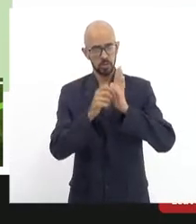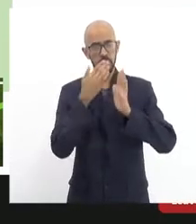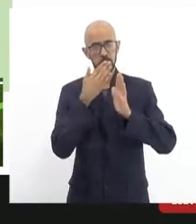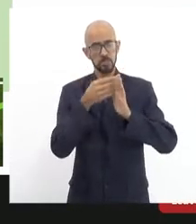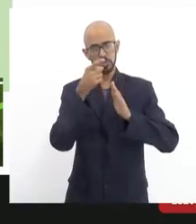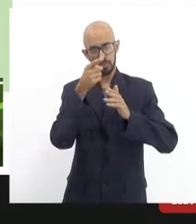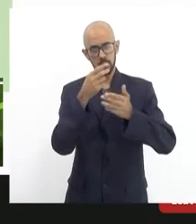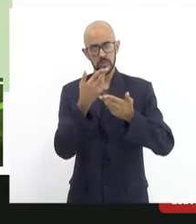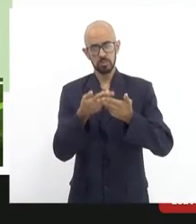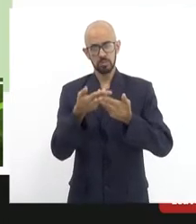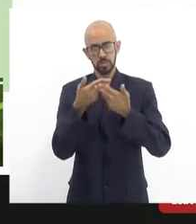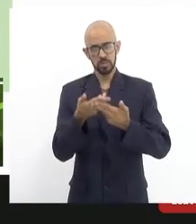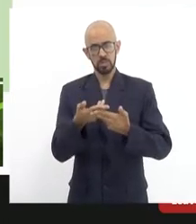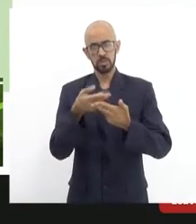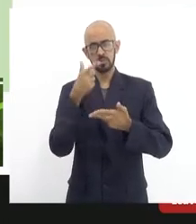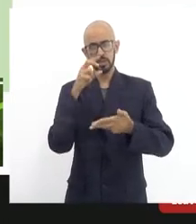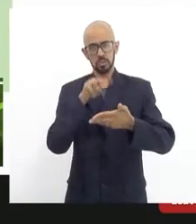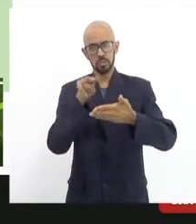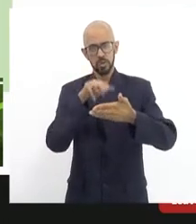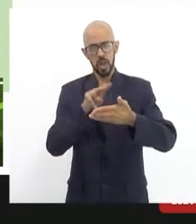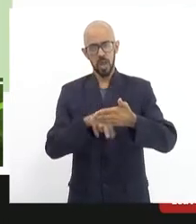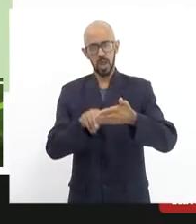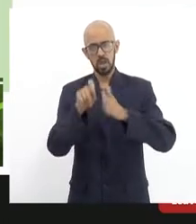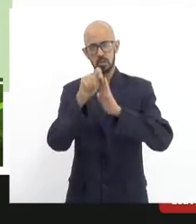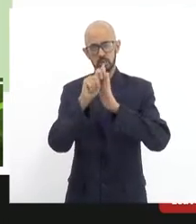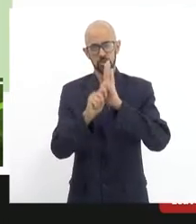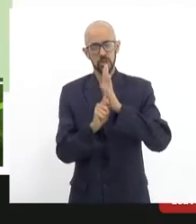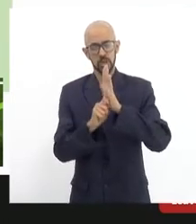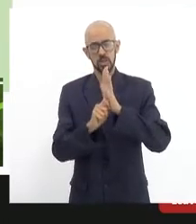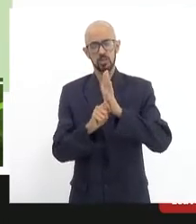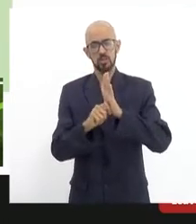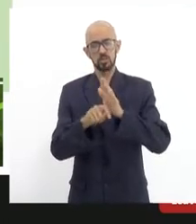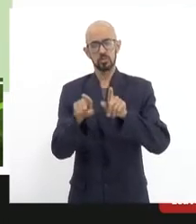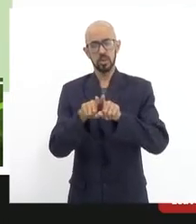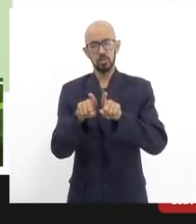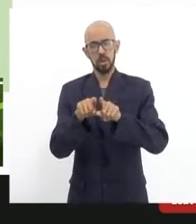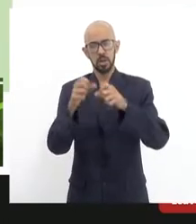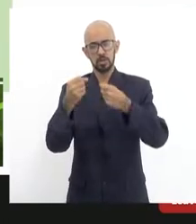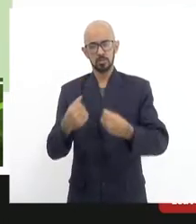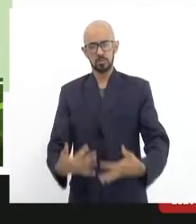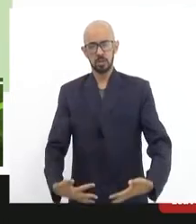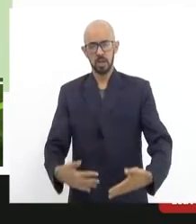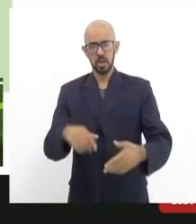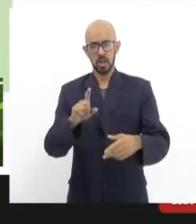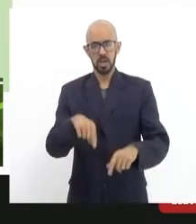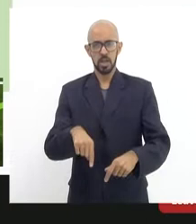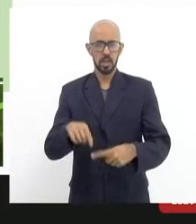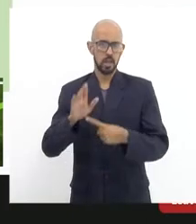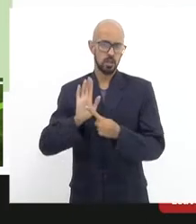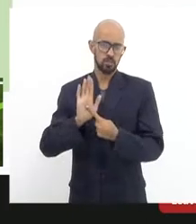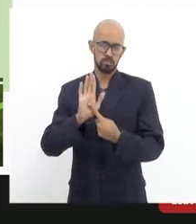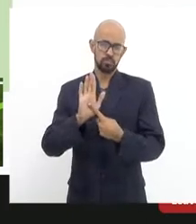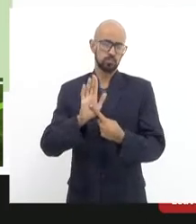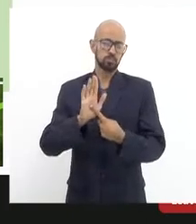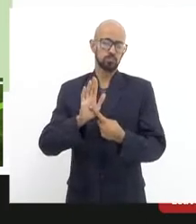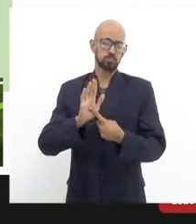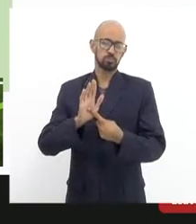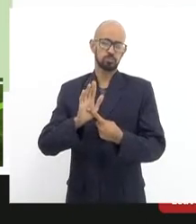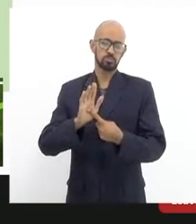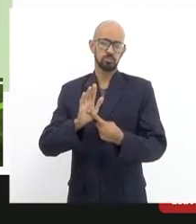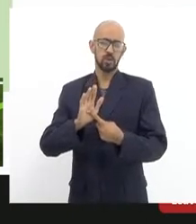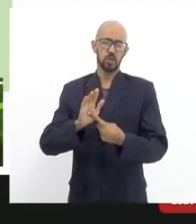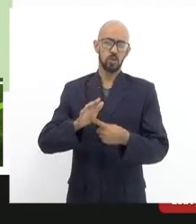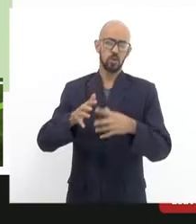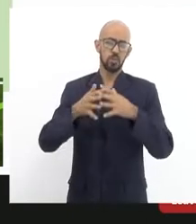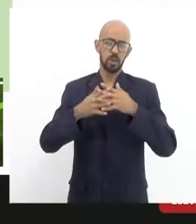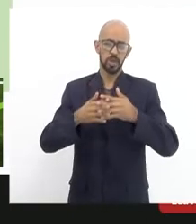que possam ler os textos, vou comentá-los. É uma exposição árida por conta disso, mas eu